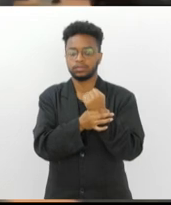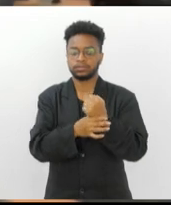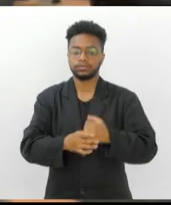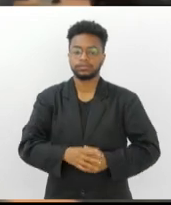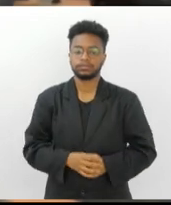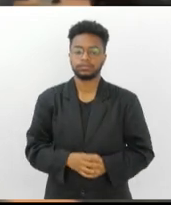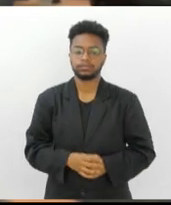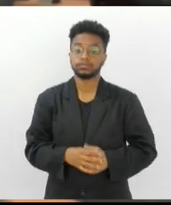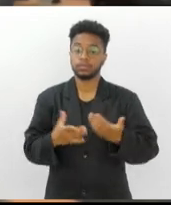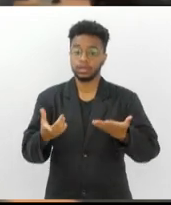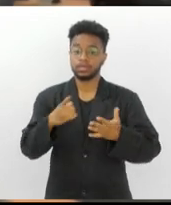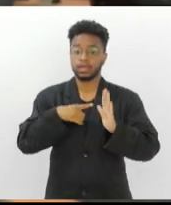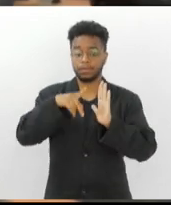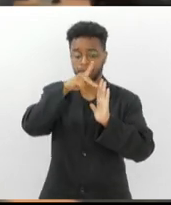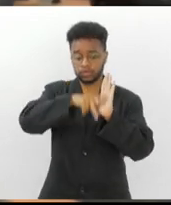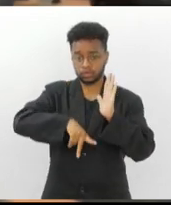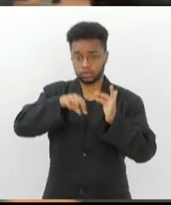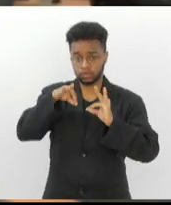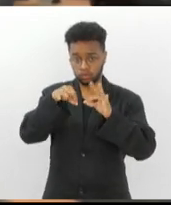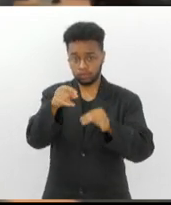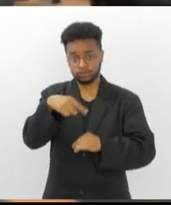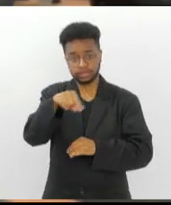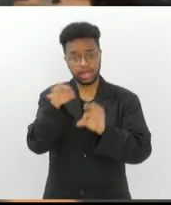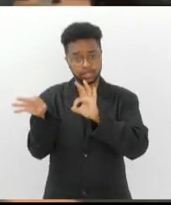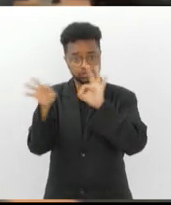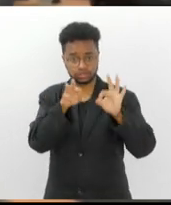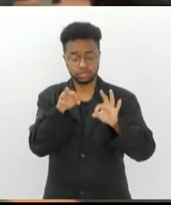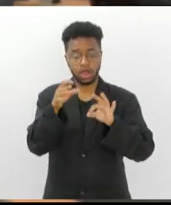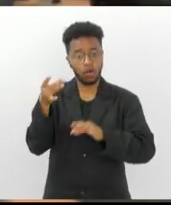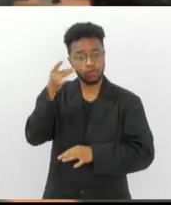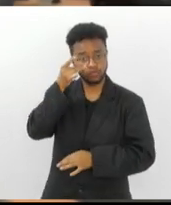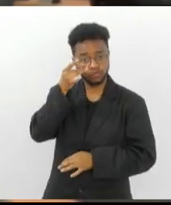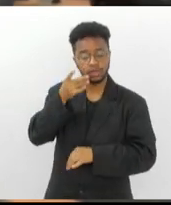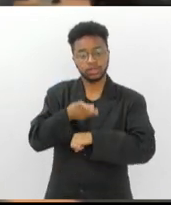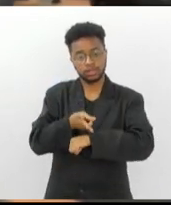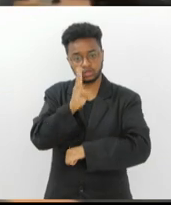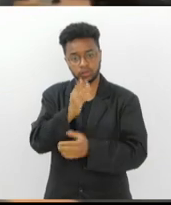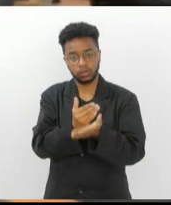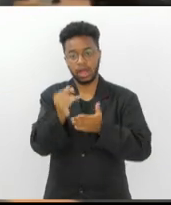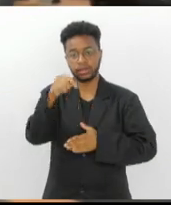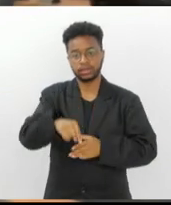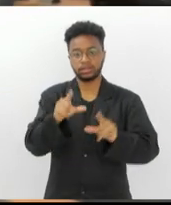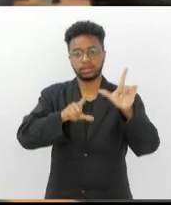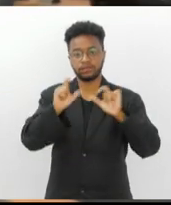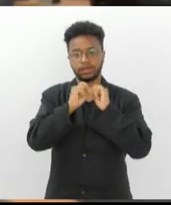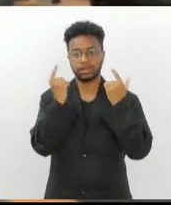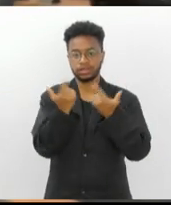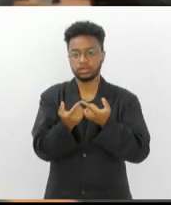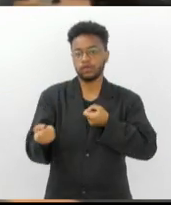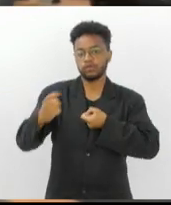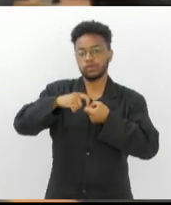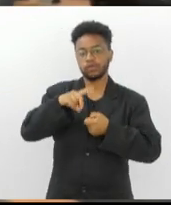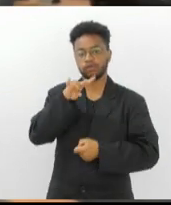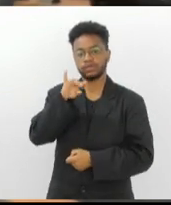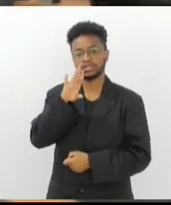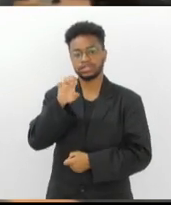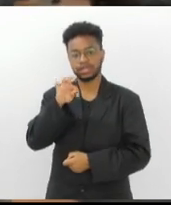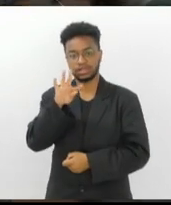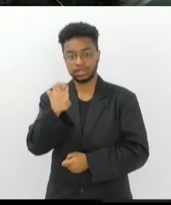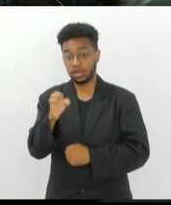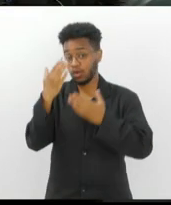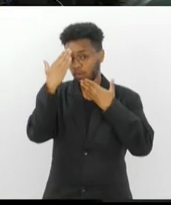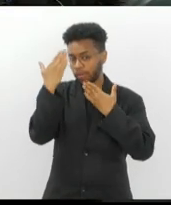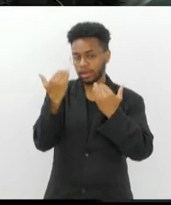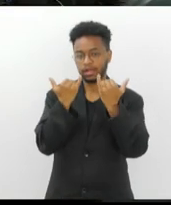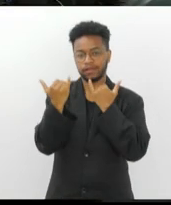automóvel. Todos esses projetos você acompanha ao vivo a partir de 3 da tarde, ao vivo, aqui na TV Alerj. Vicente, volto com você. Obrigado, PV,